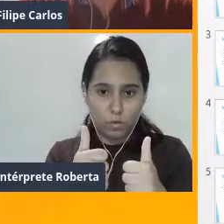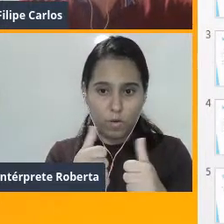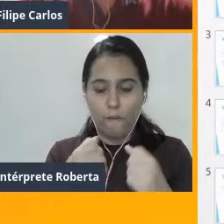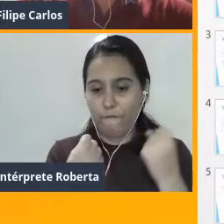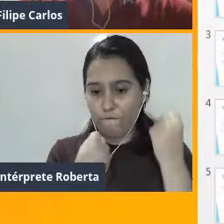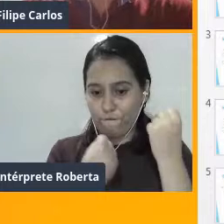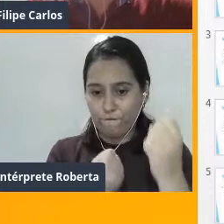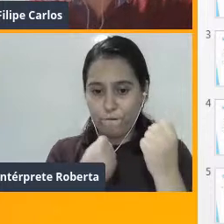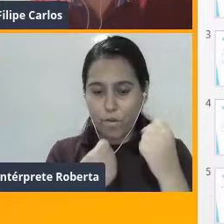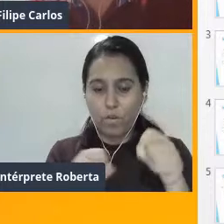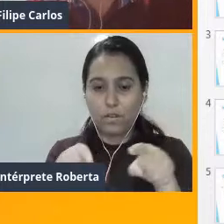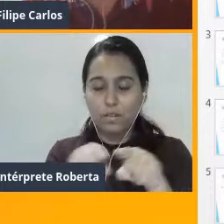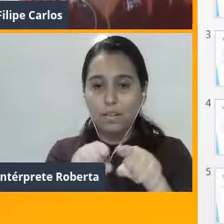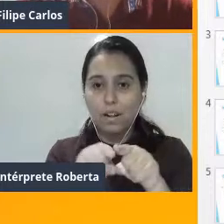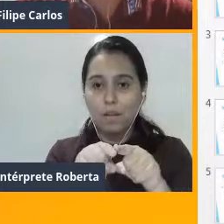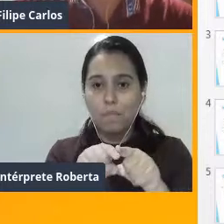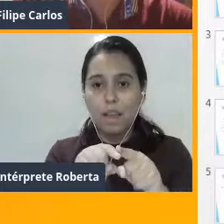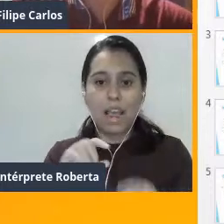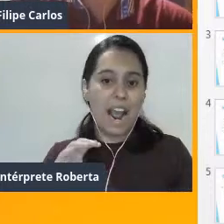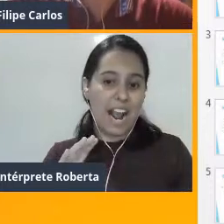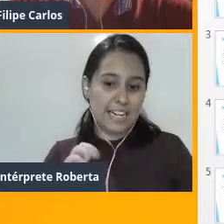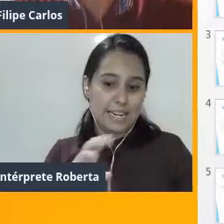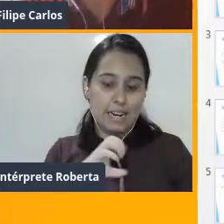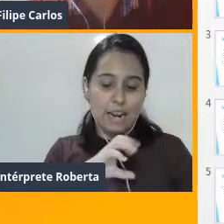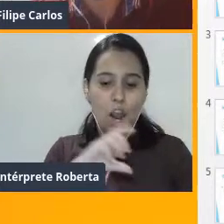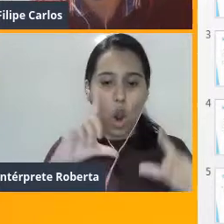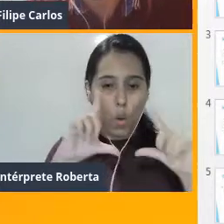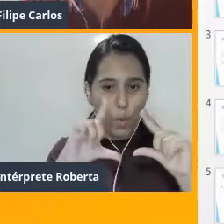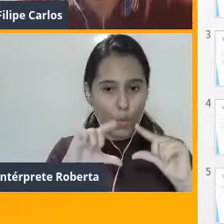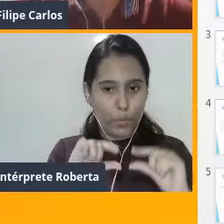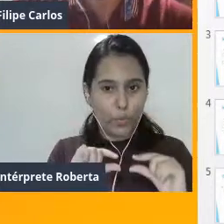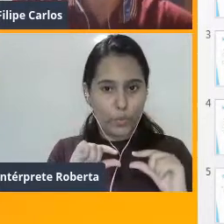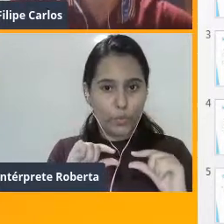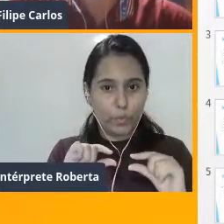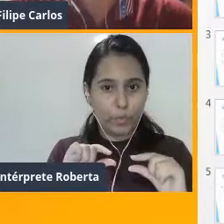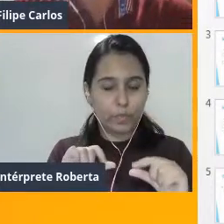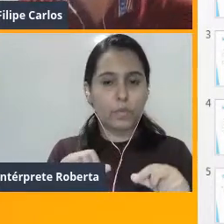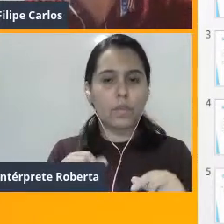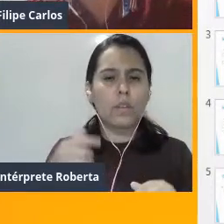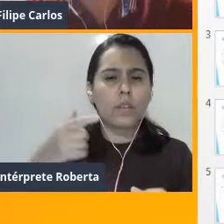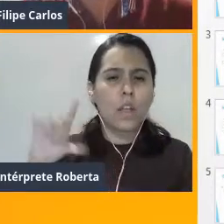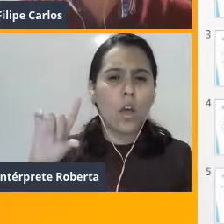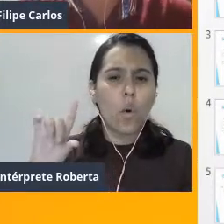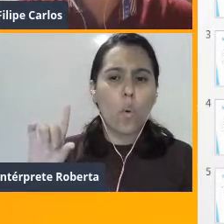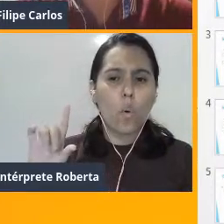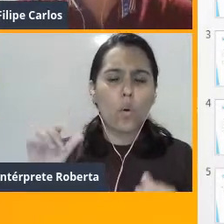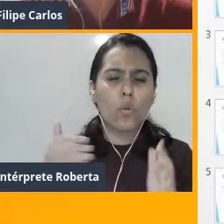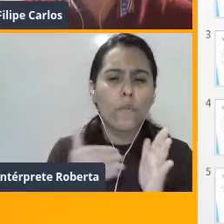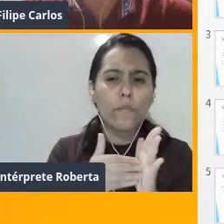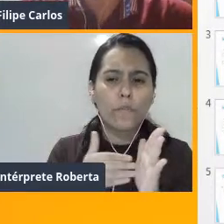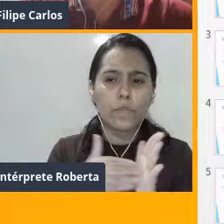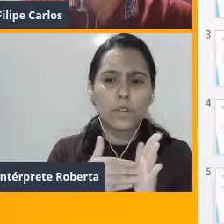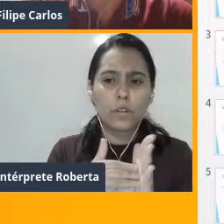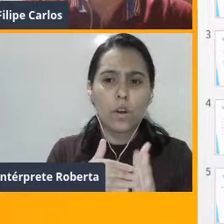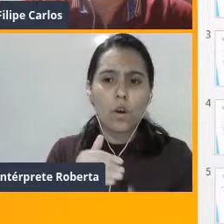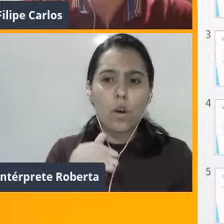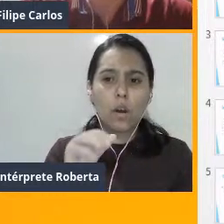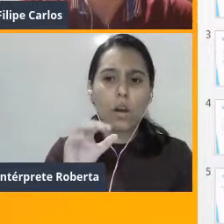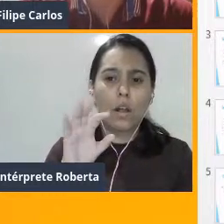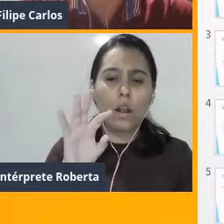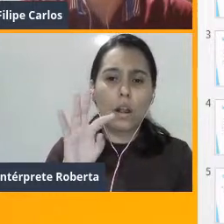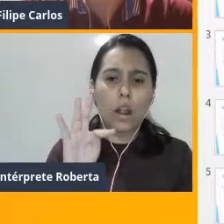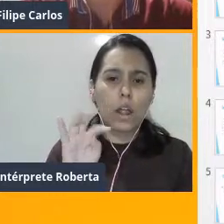aumenta substancialmente o nível de testosterona. Esse último aumenta, similarmente, ao uso de